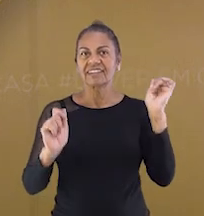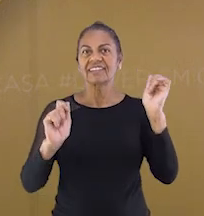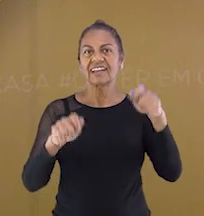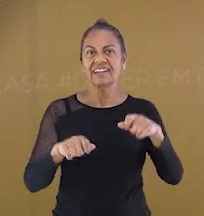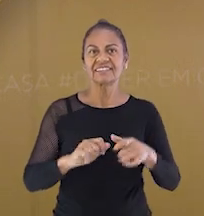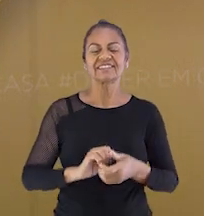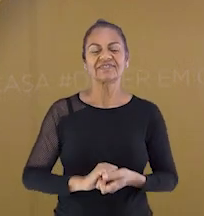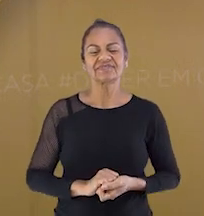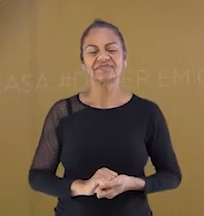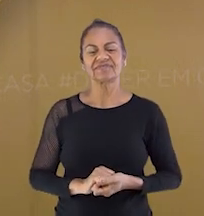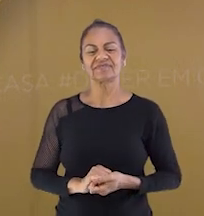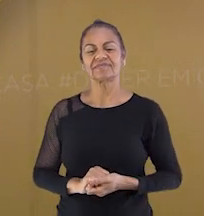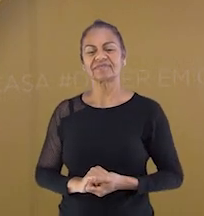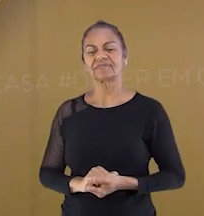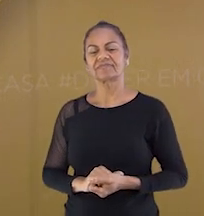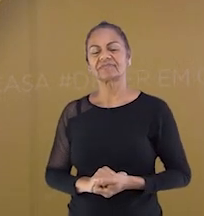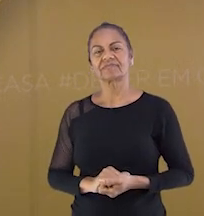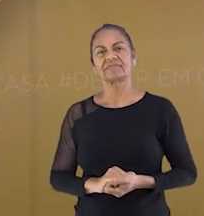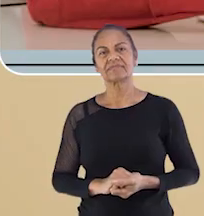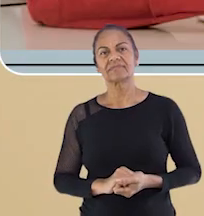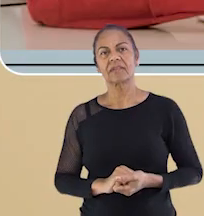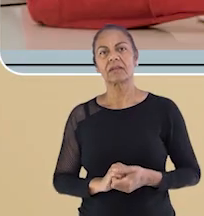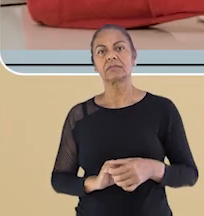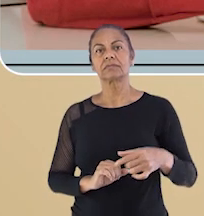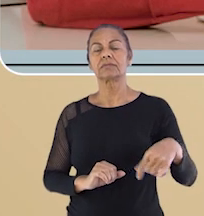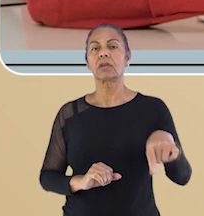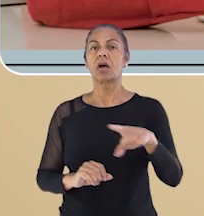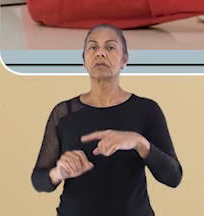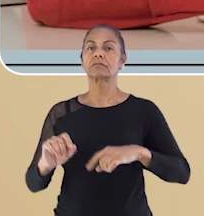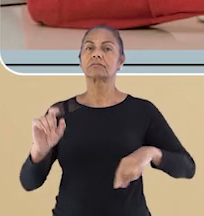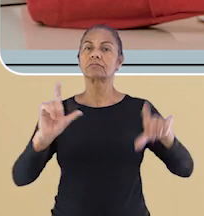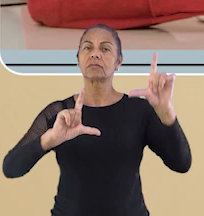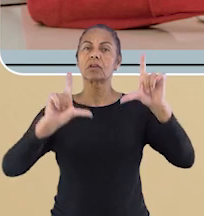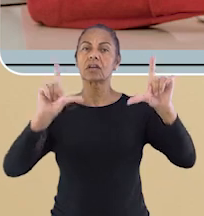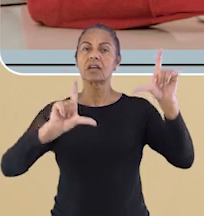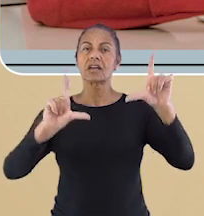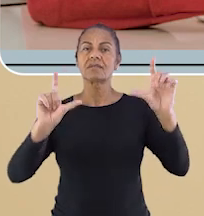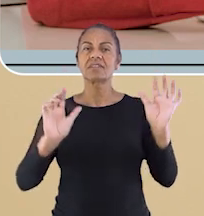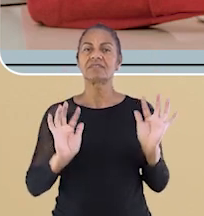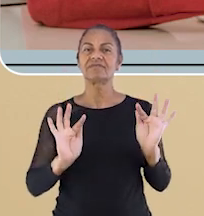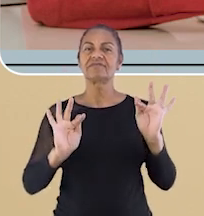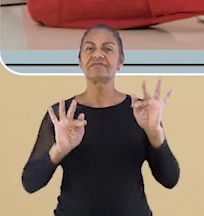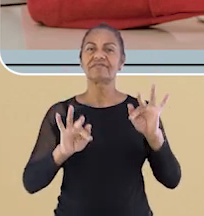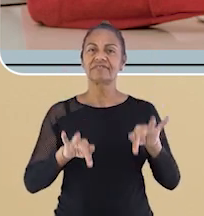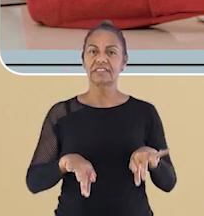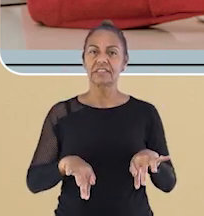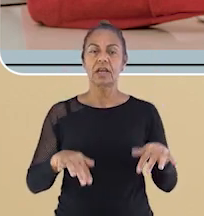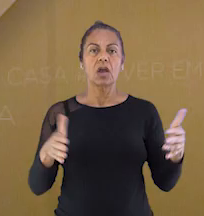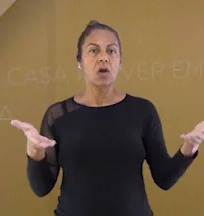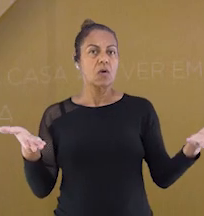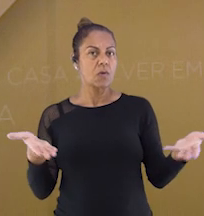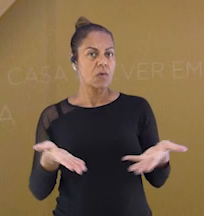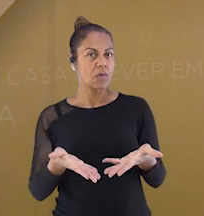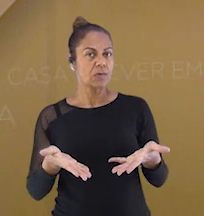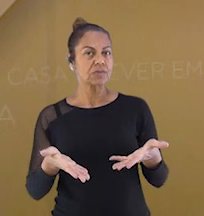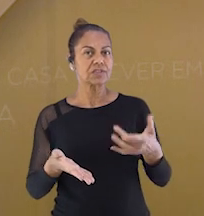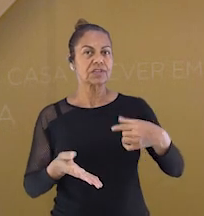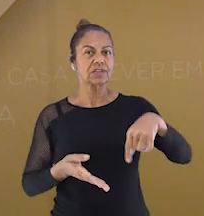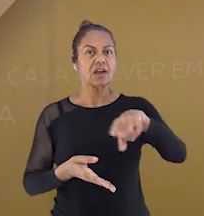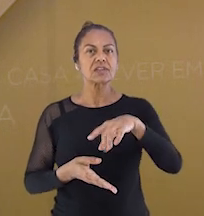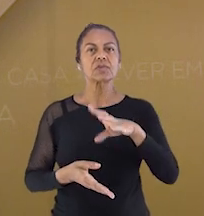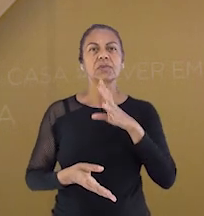dever em casa na TV. Nosso programa está chegando ao fim. Hoje,